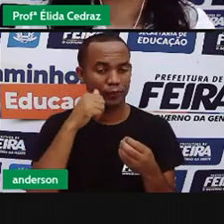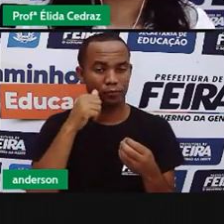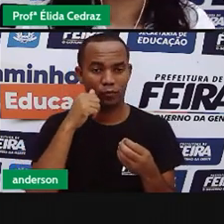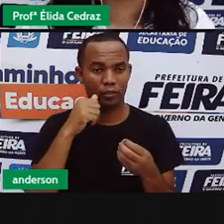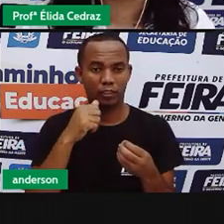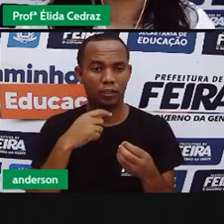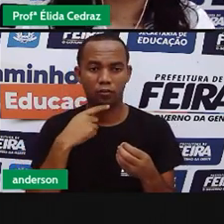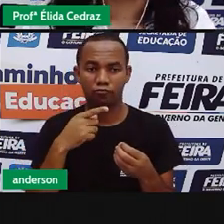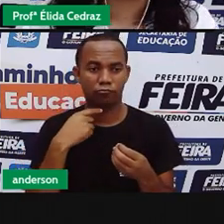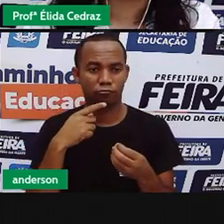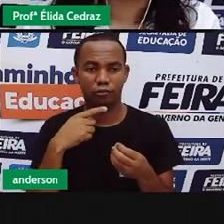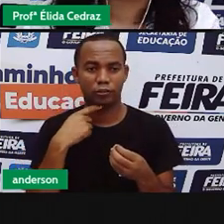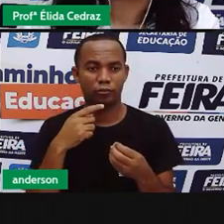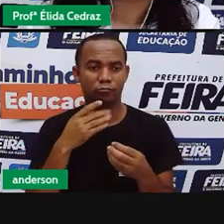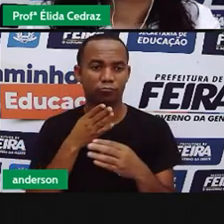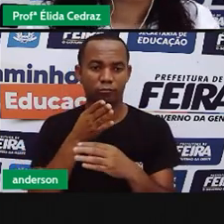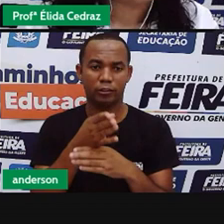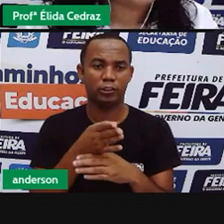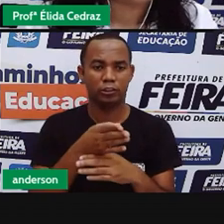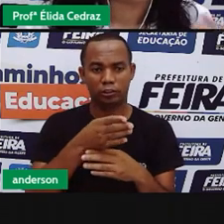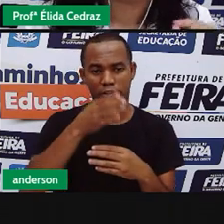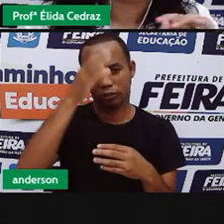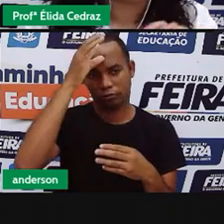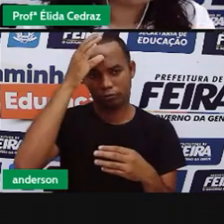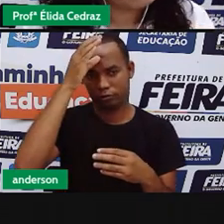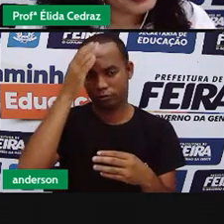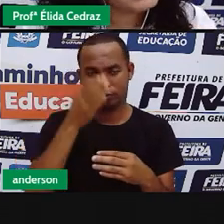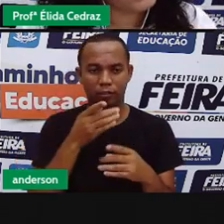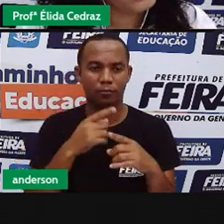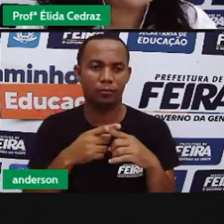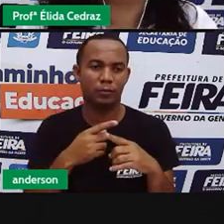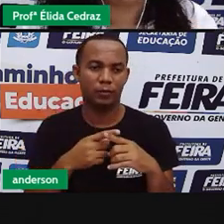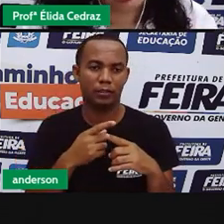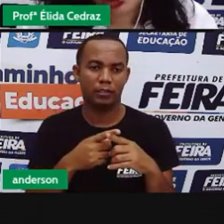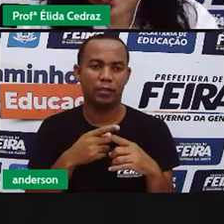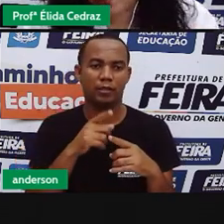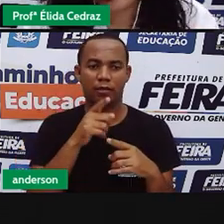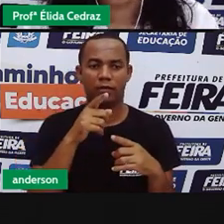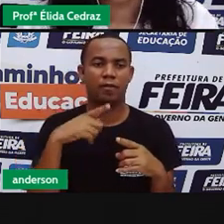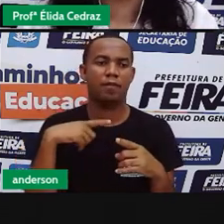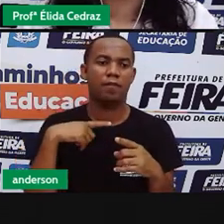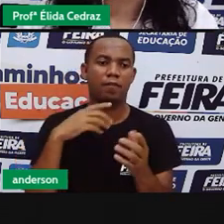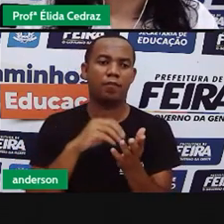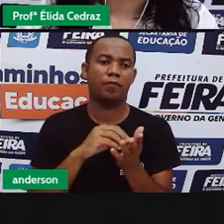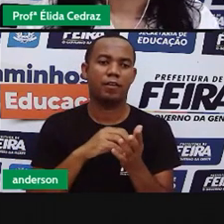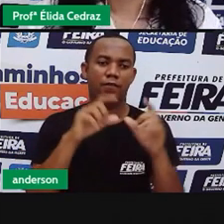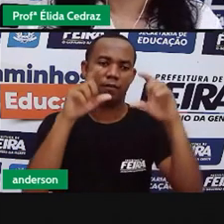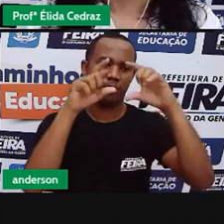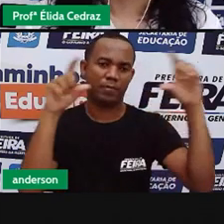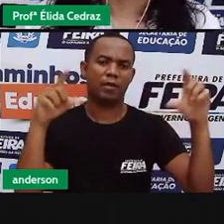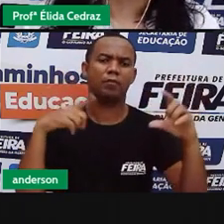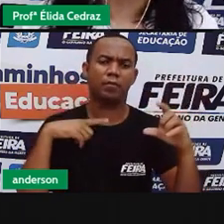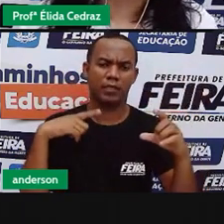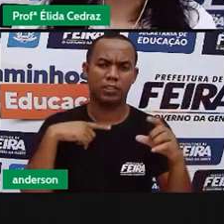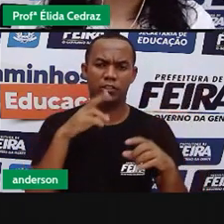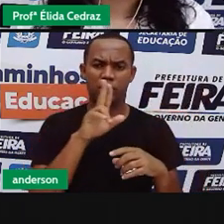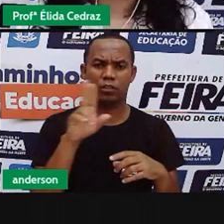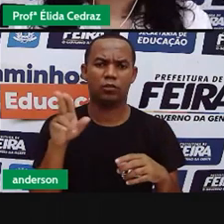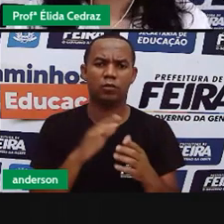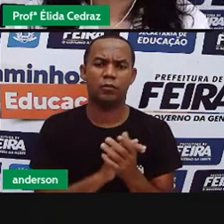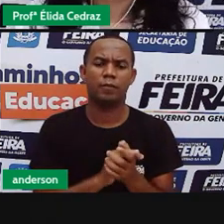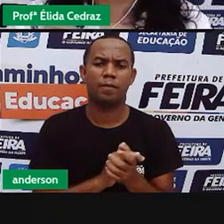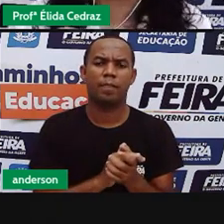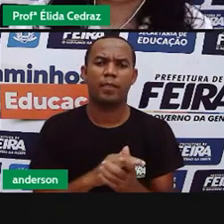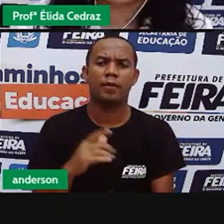sua tia com facilidade, porque não encontrava a placa. Mas a rua tinha nome. E ainda